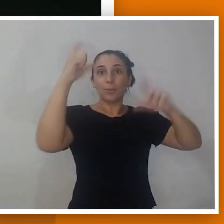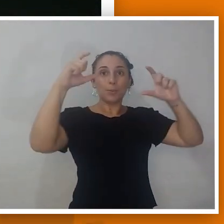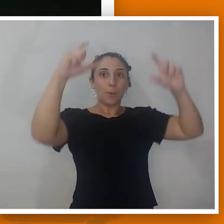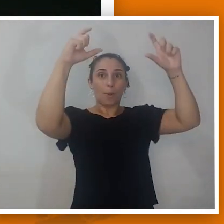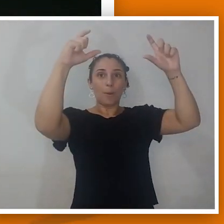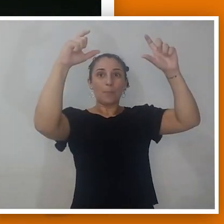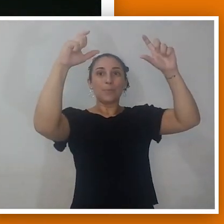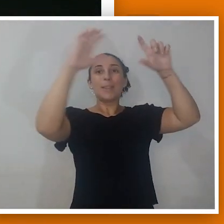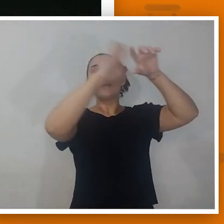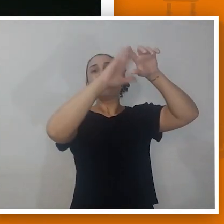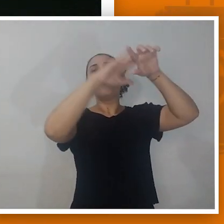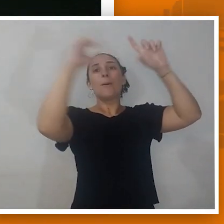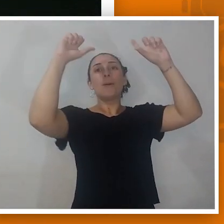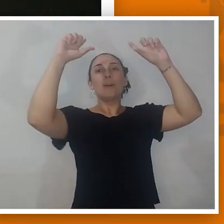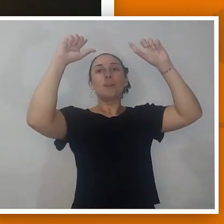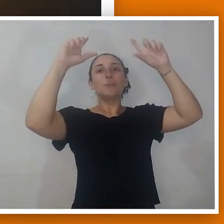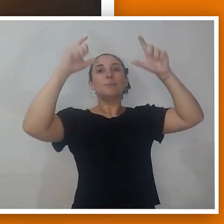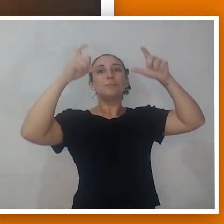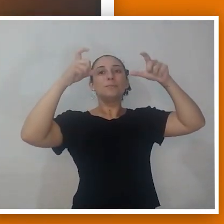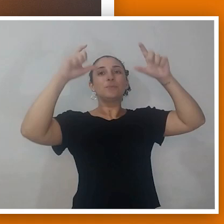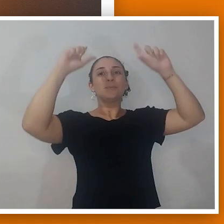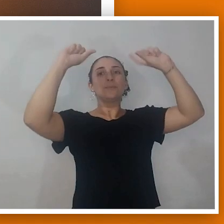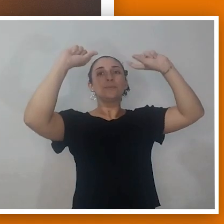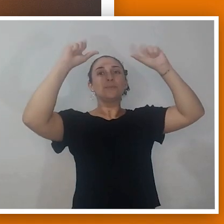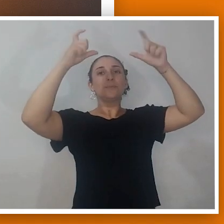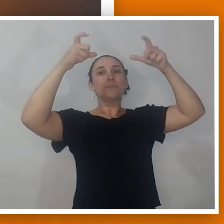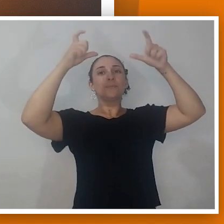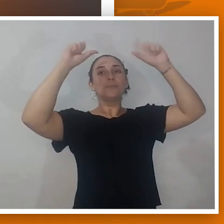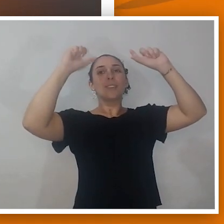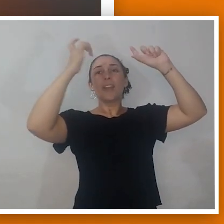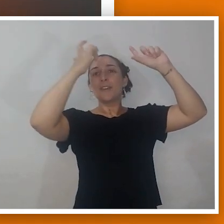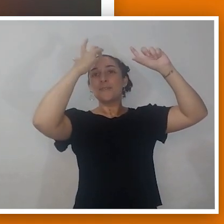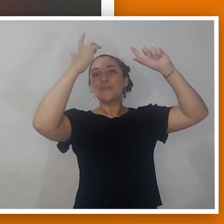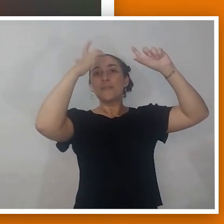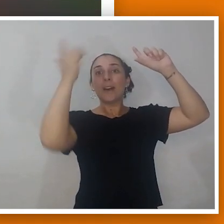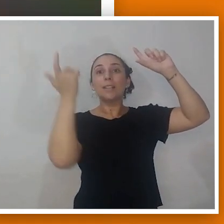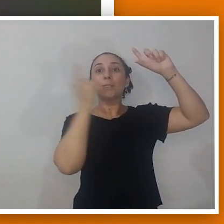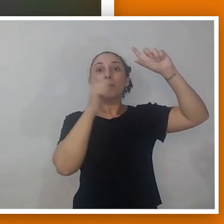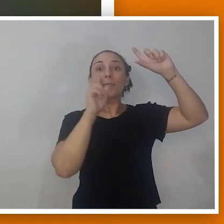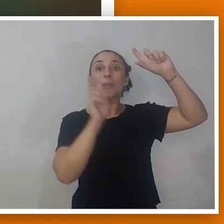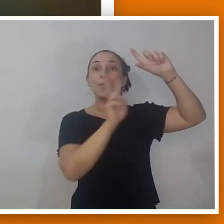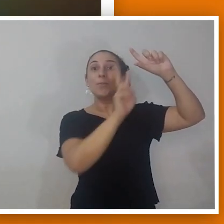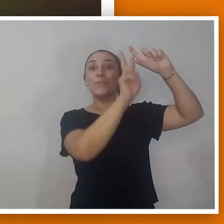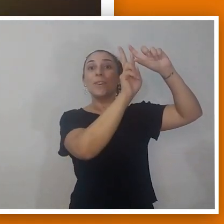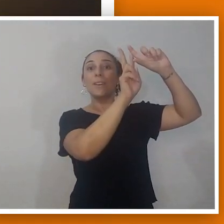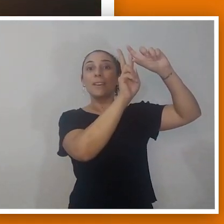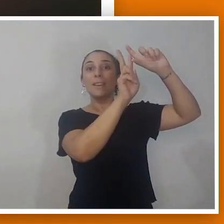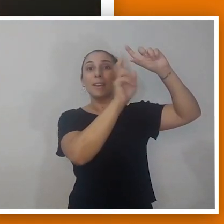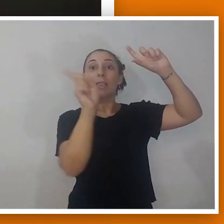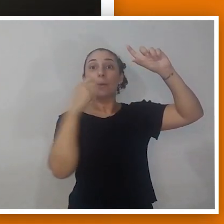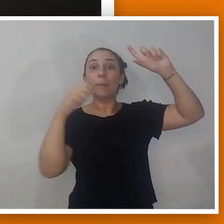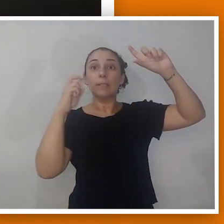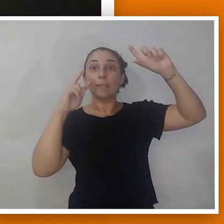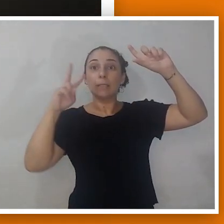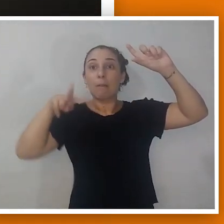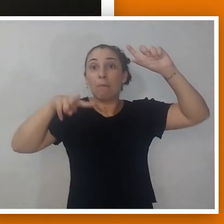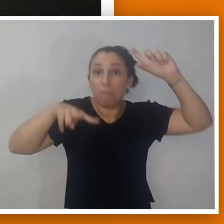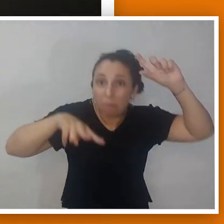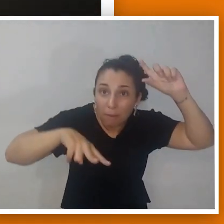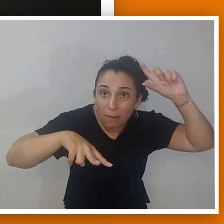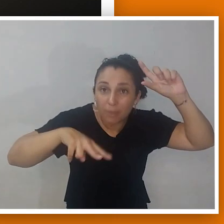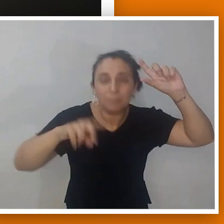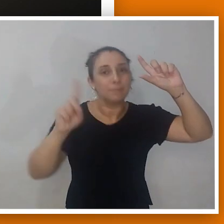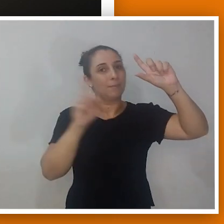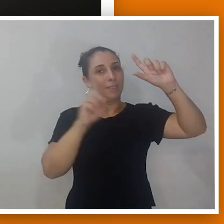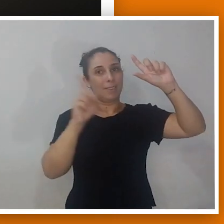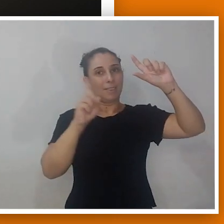olhos e aqui eu ajusto a inclinação da câmera e eu consigo ver aquilo que eu quiser sem ter que ficar